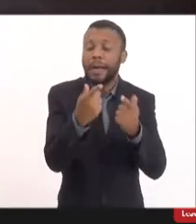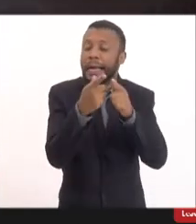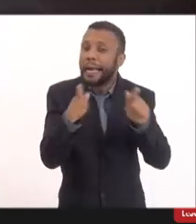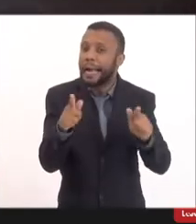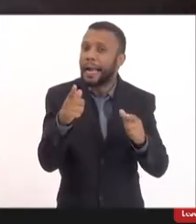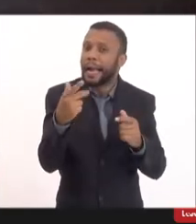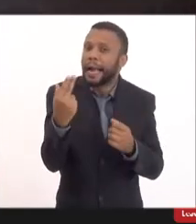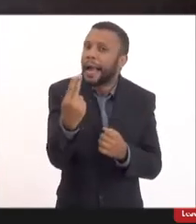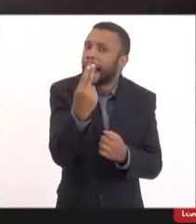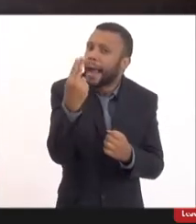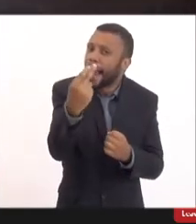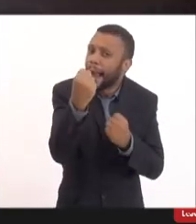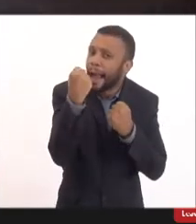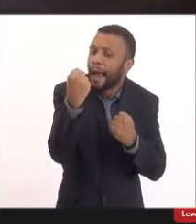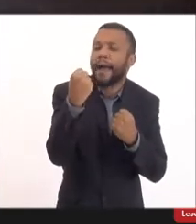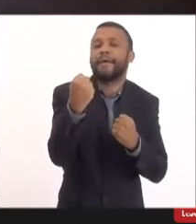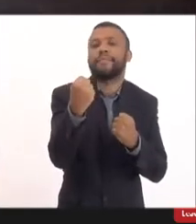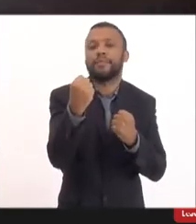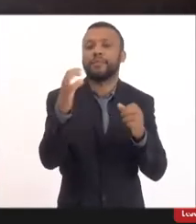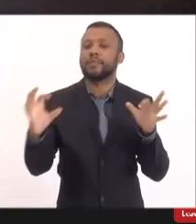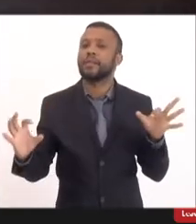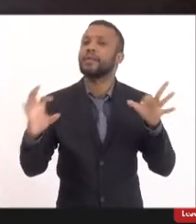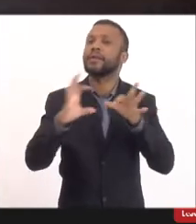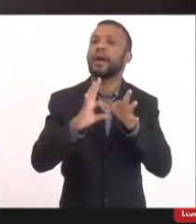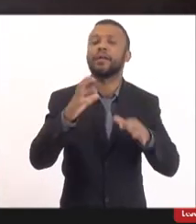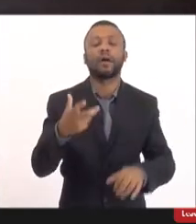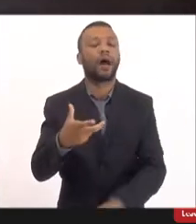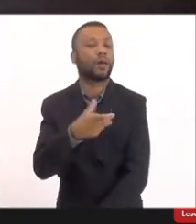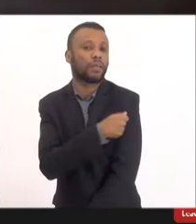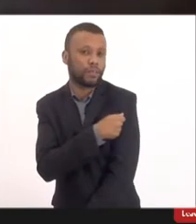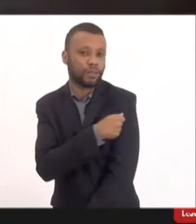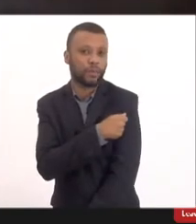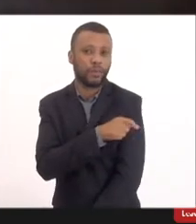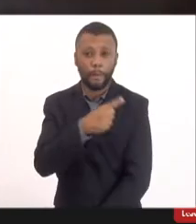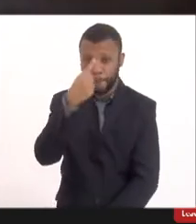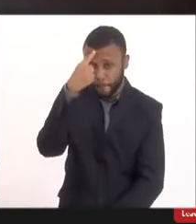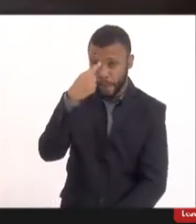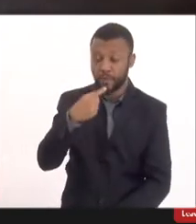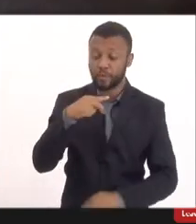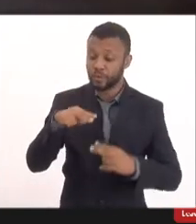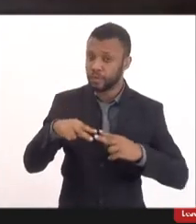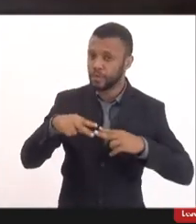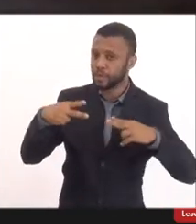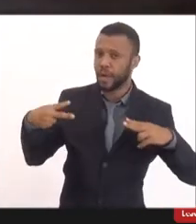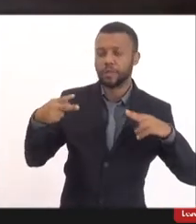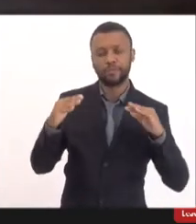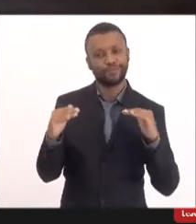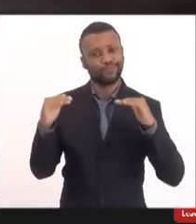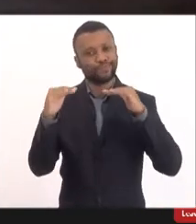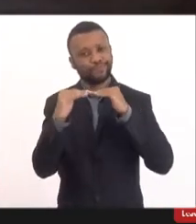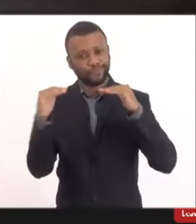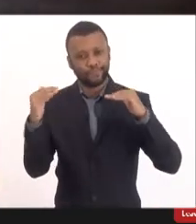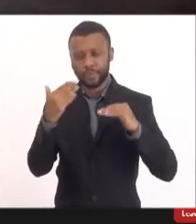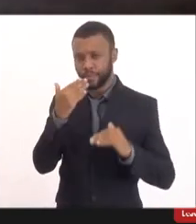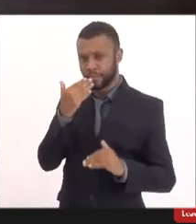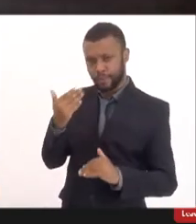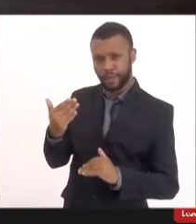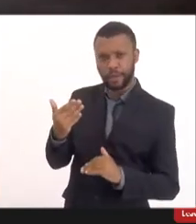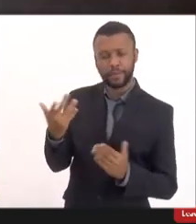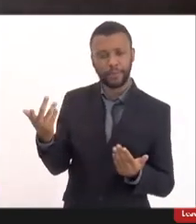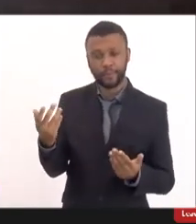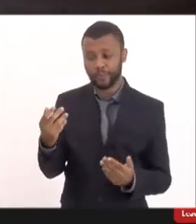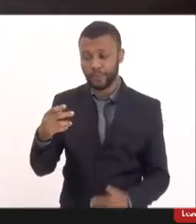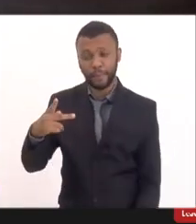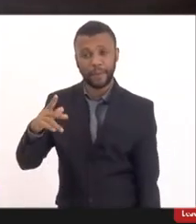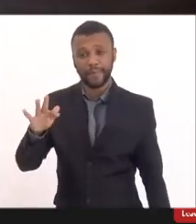associados à vacinação com um perfil de retogenicidade favorável a Pfizer forneceu a Anvisa uma base de dados de